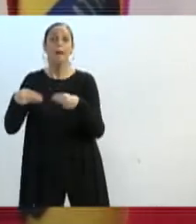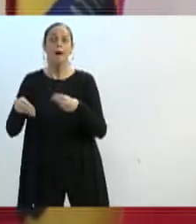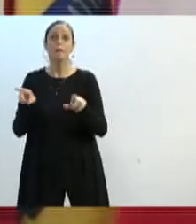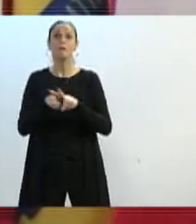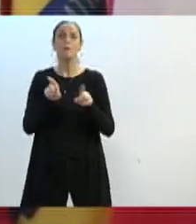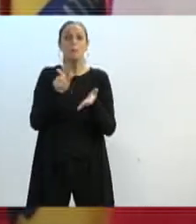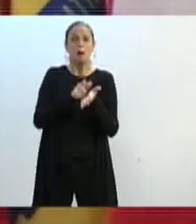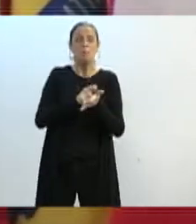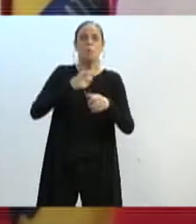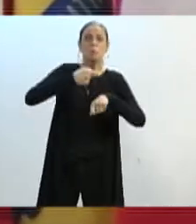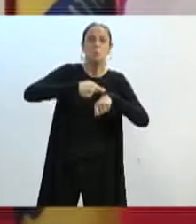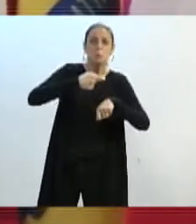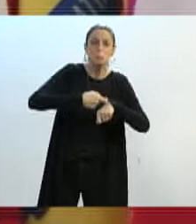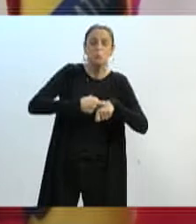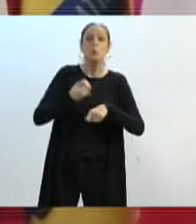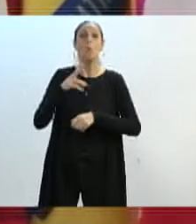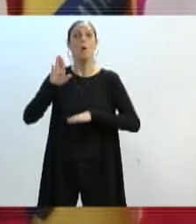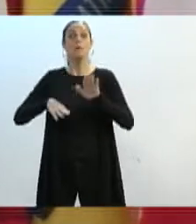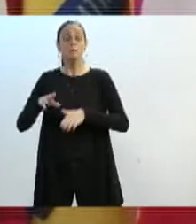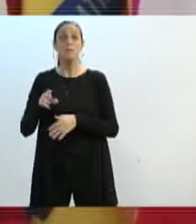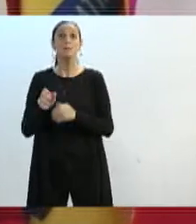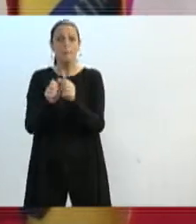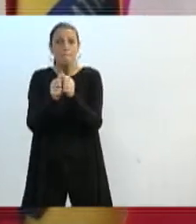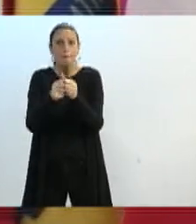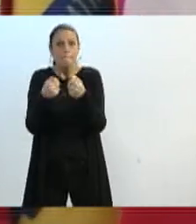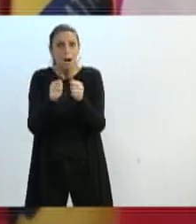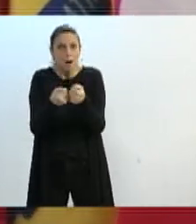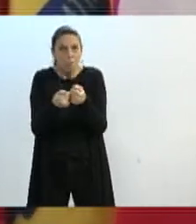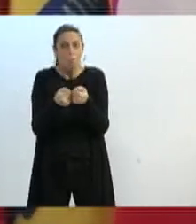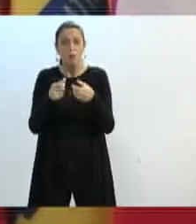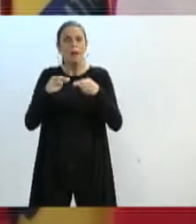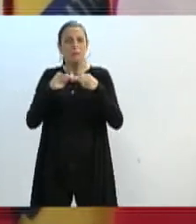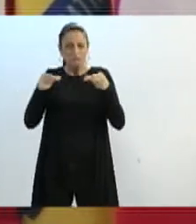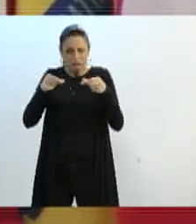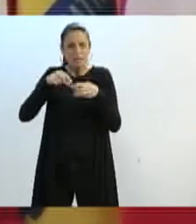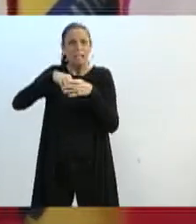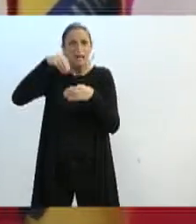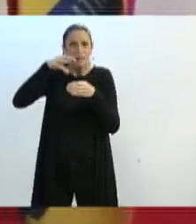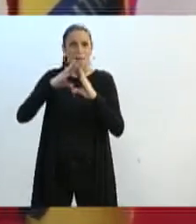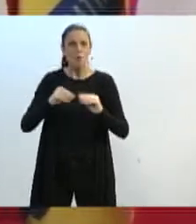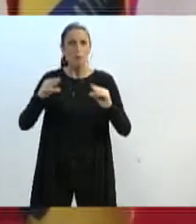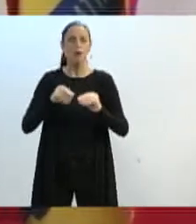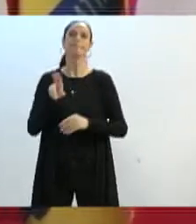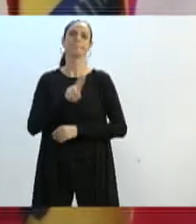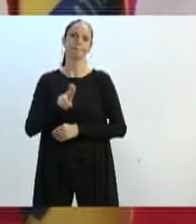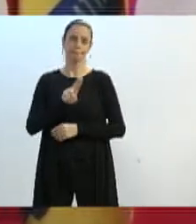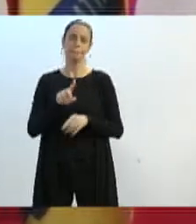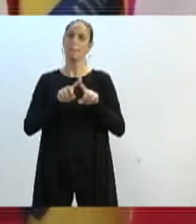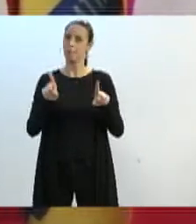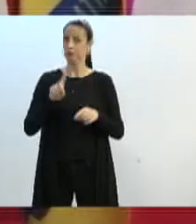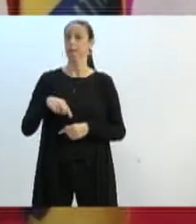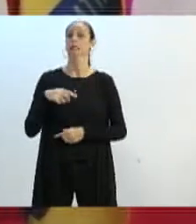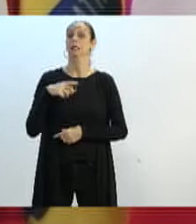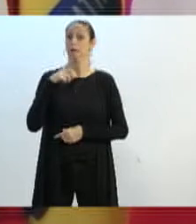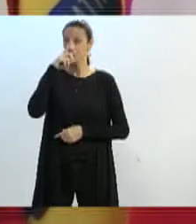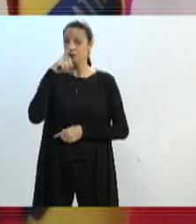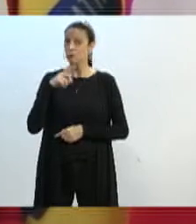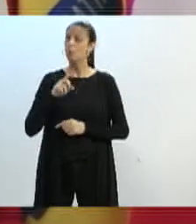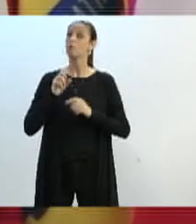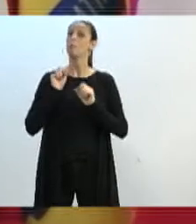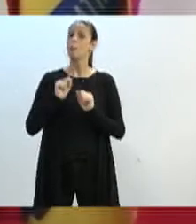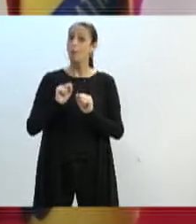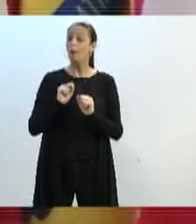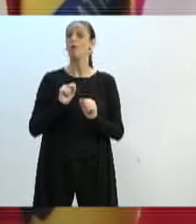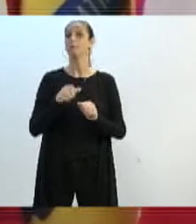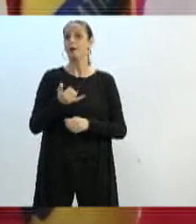e até mesmo miolo de pão. É uma situação muito problemática e que afeta muito os brumenauenses. Mas, Ana, você